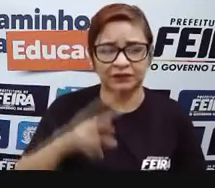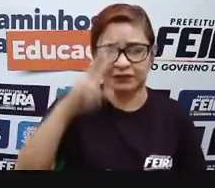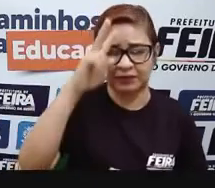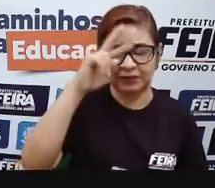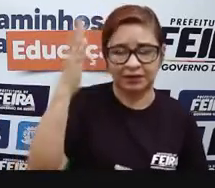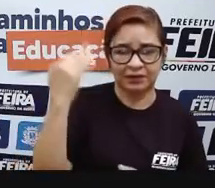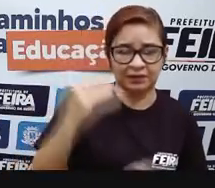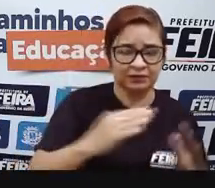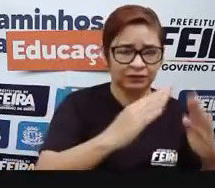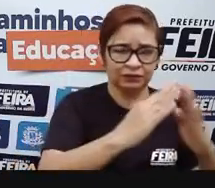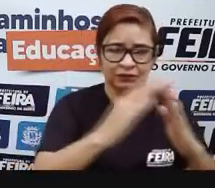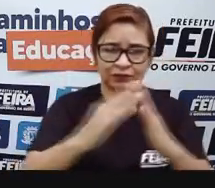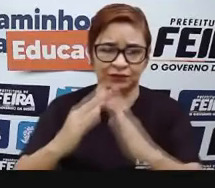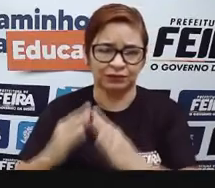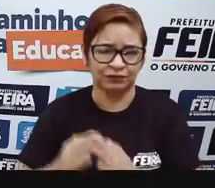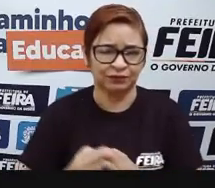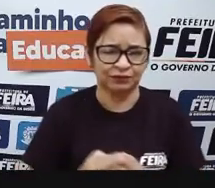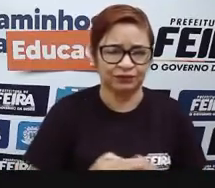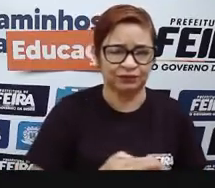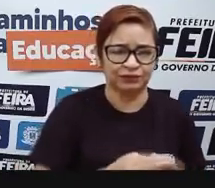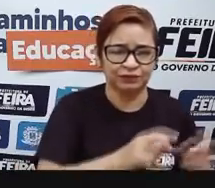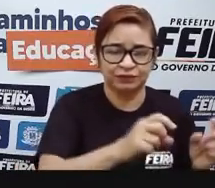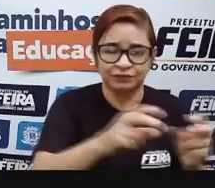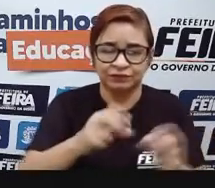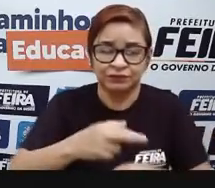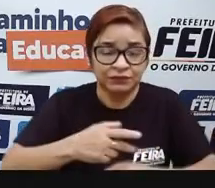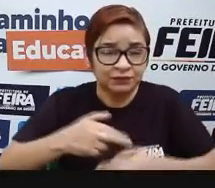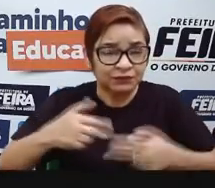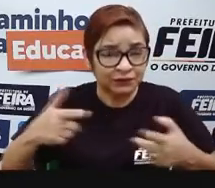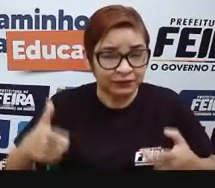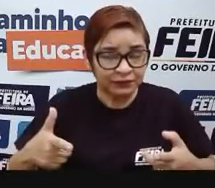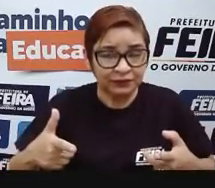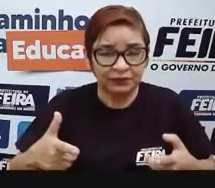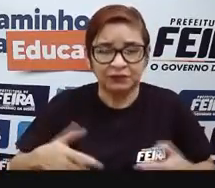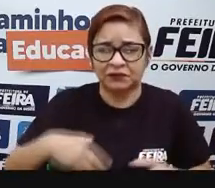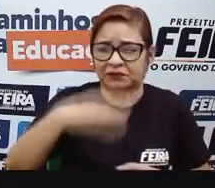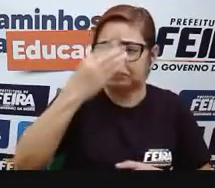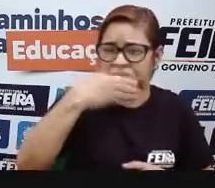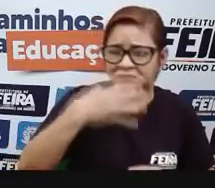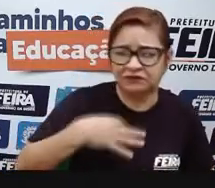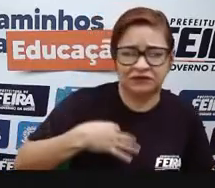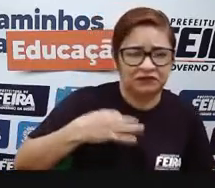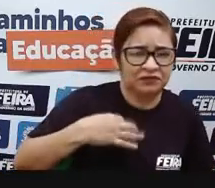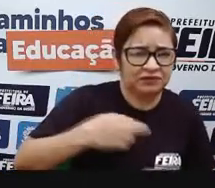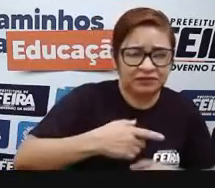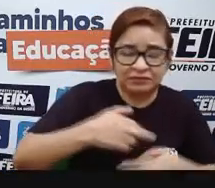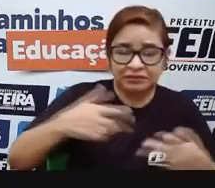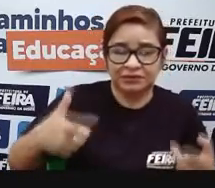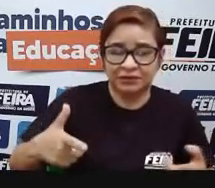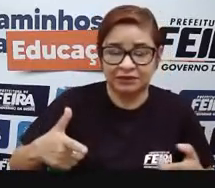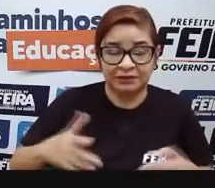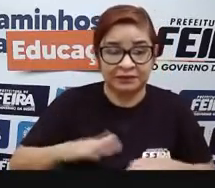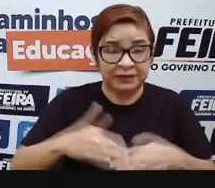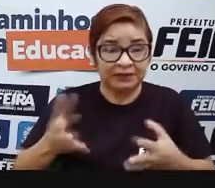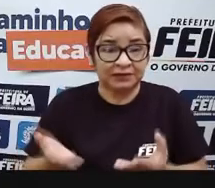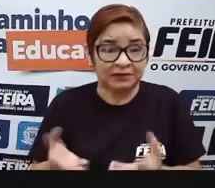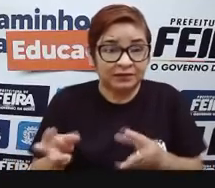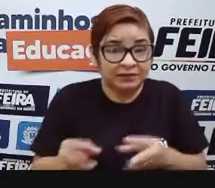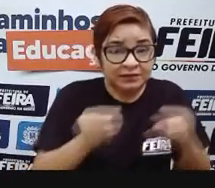ficou com outro aspecto, né? E essa parte ainda não é a parte que está exatamente